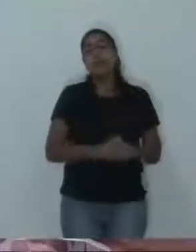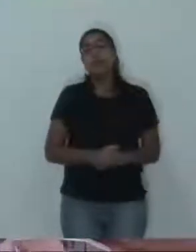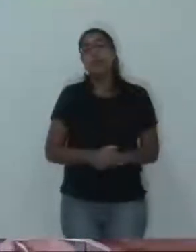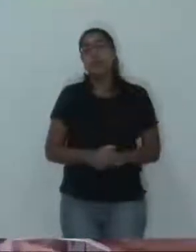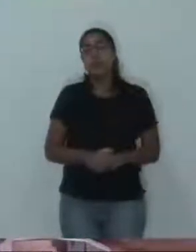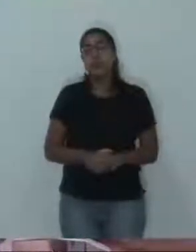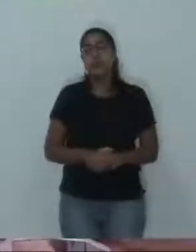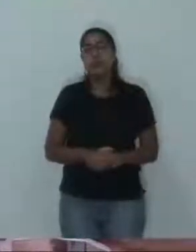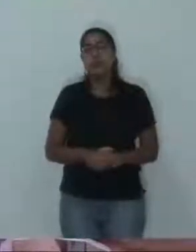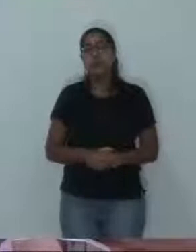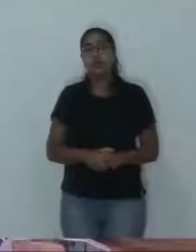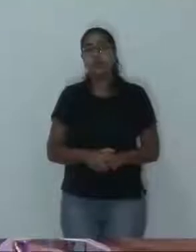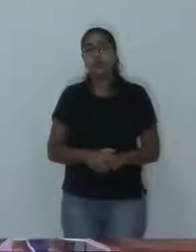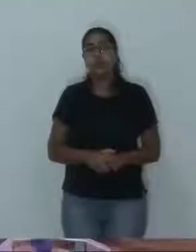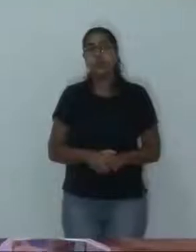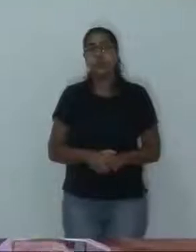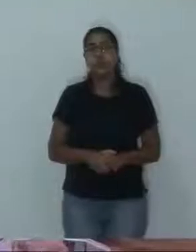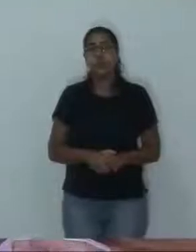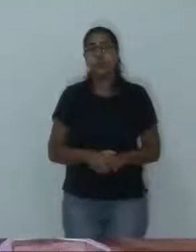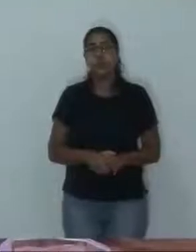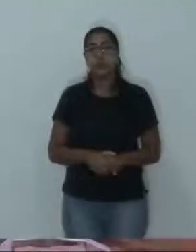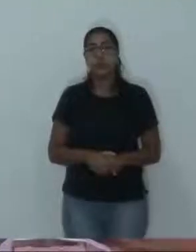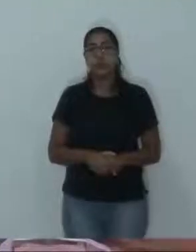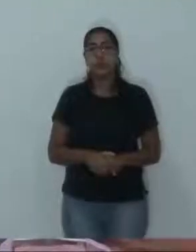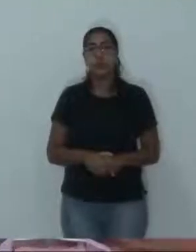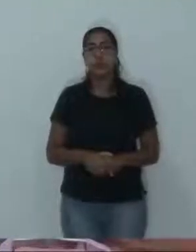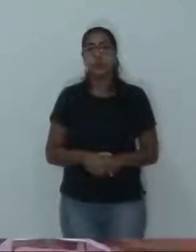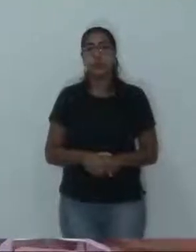veio aqui e falou na semana passada.